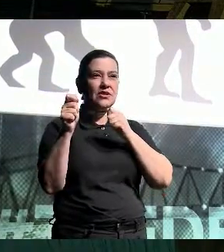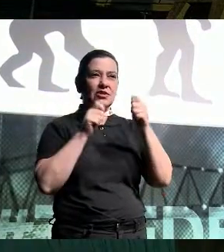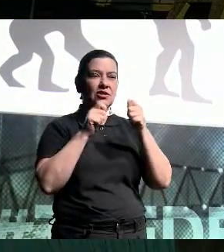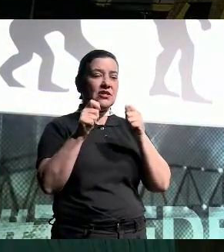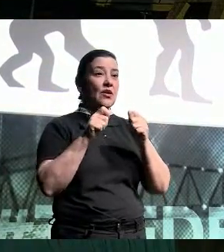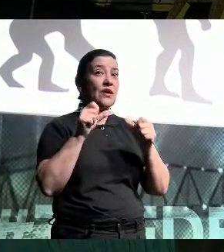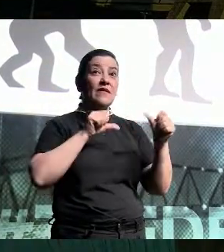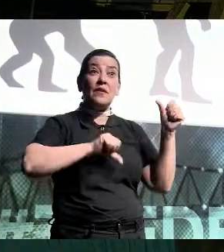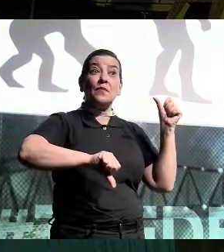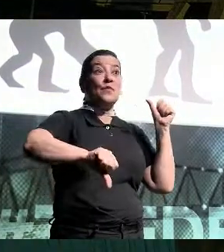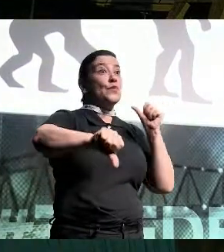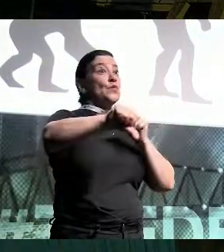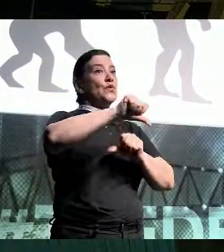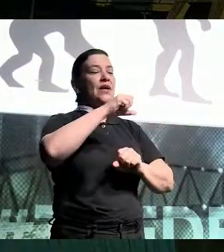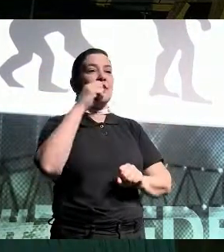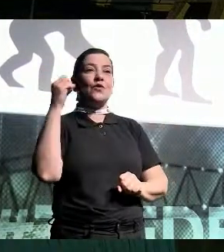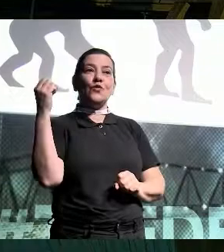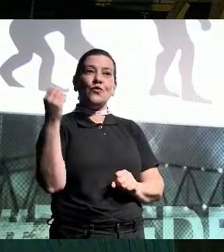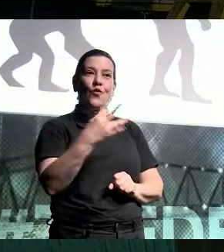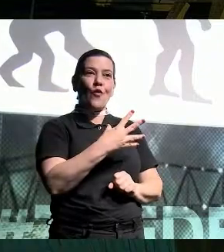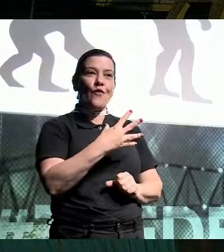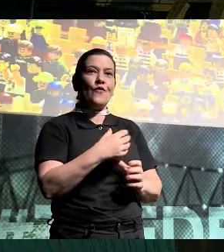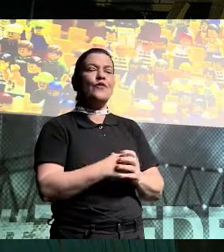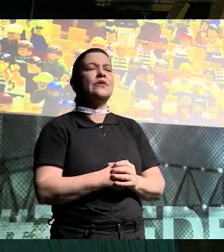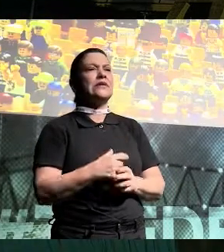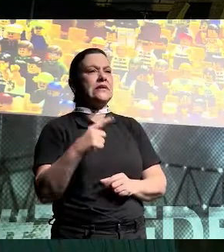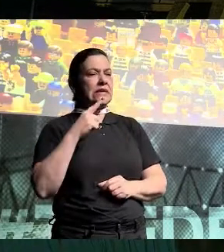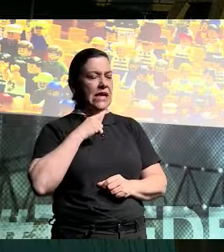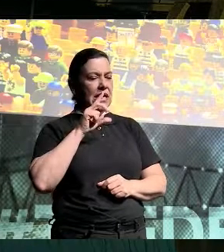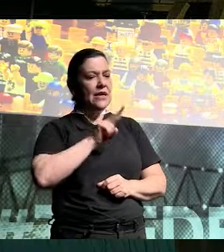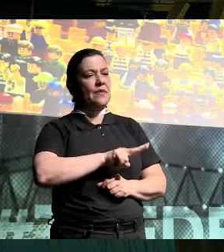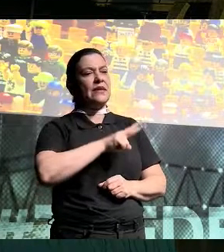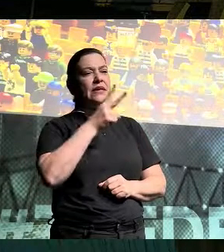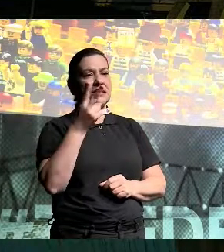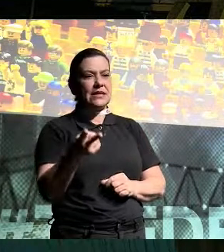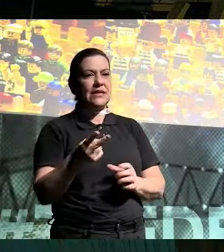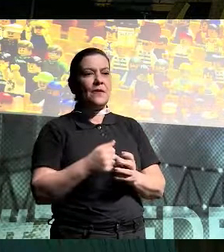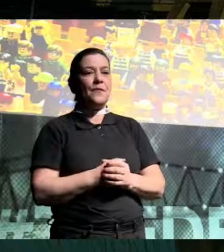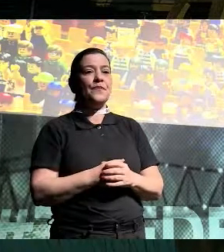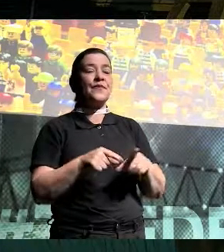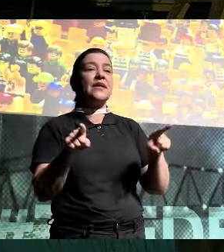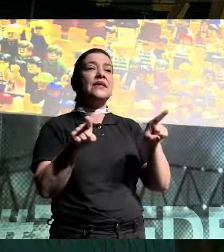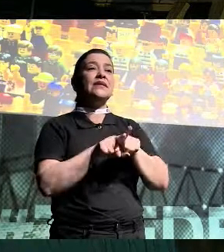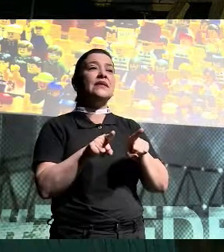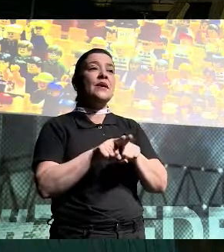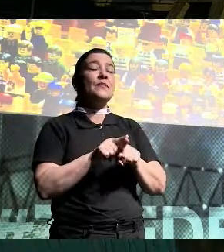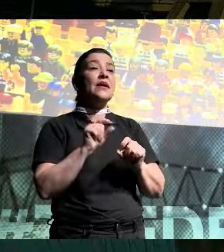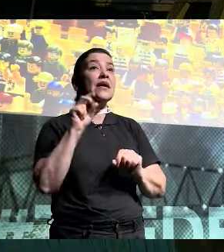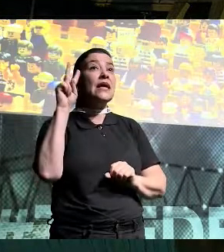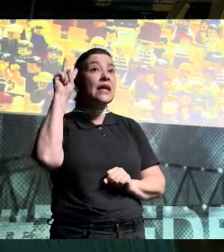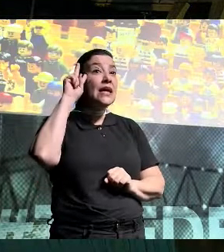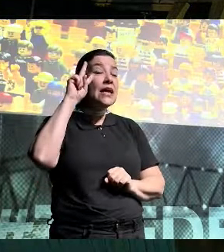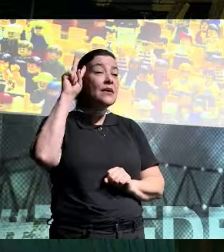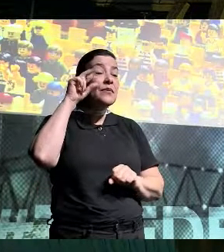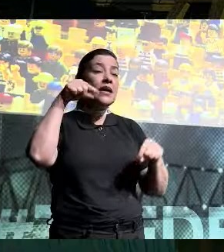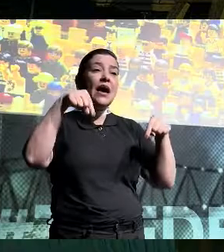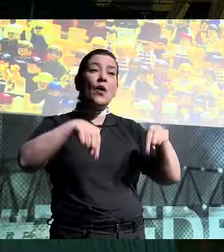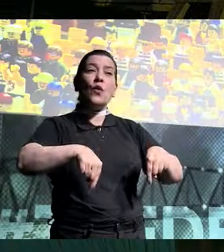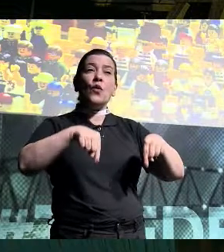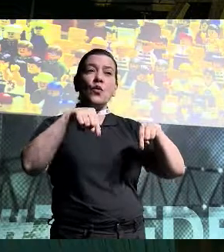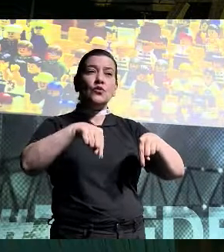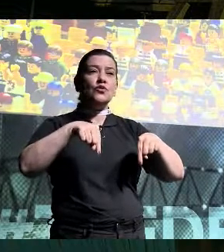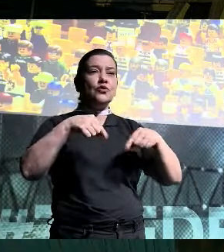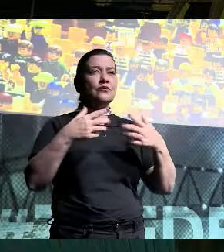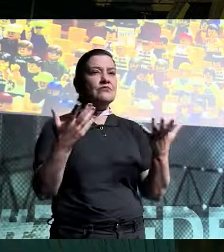mágica que vai mudar tudo de um dia para o outro. É justamente isso. Tem uma transição, né? E, afinal de contas, tem que relembrar que a gente está hoje no mundo